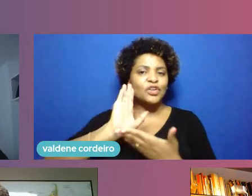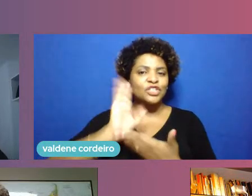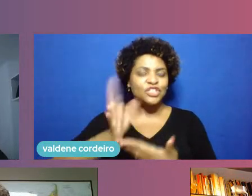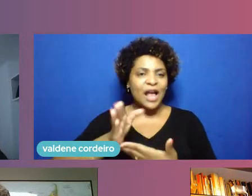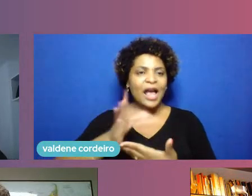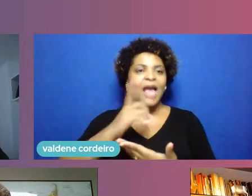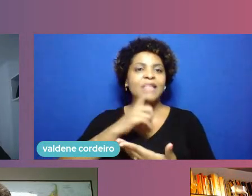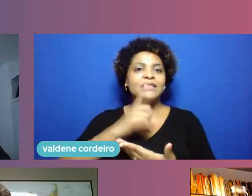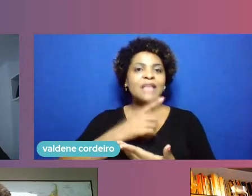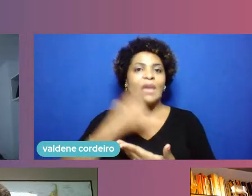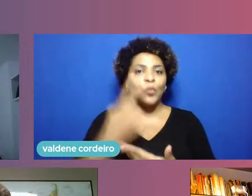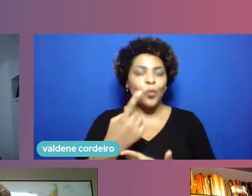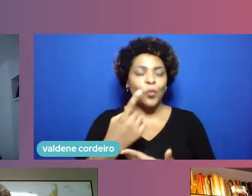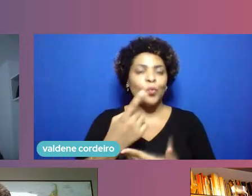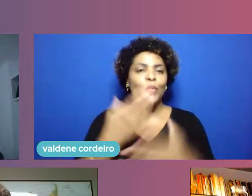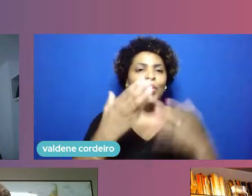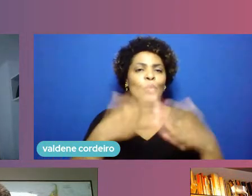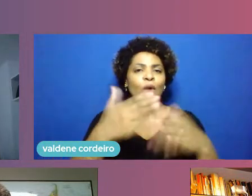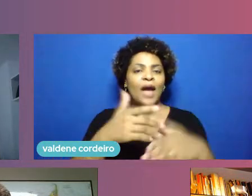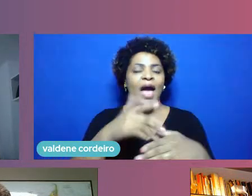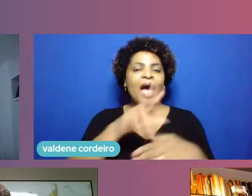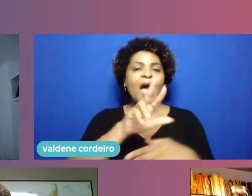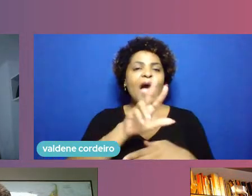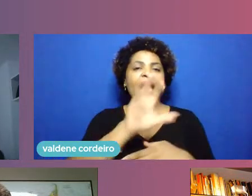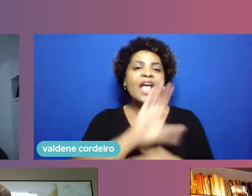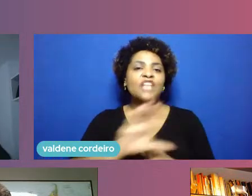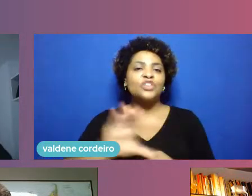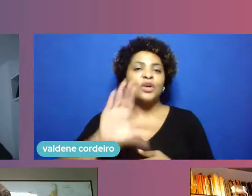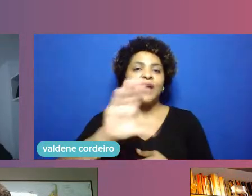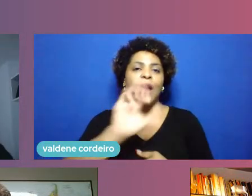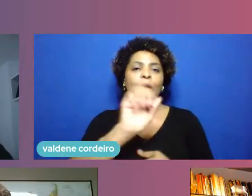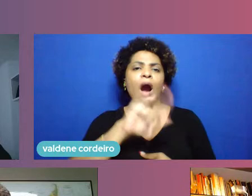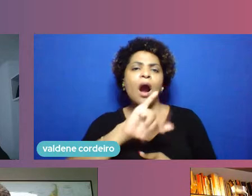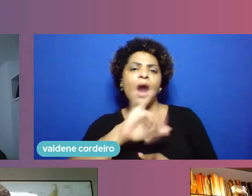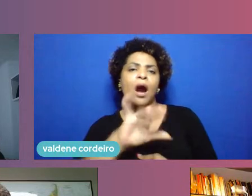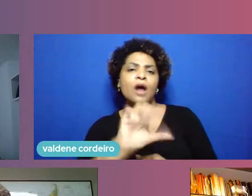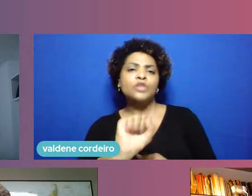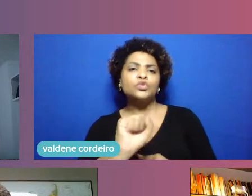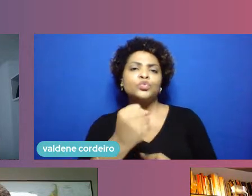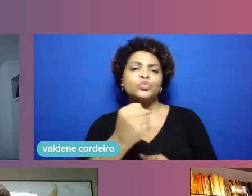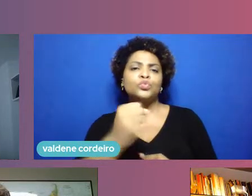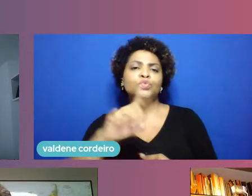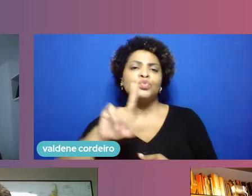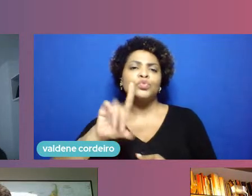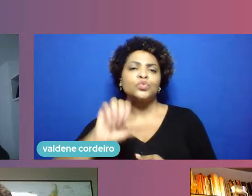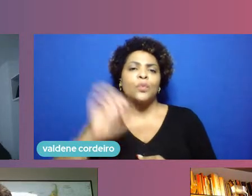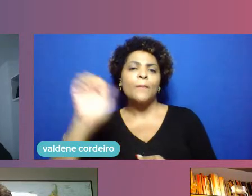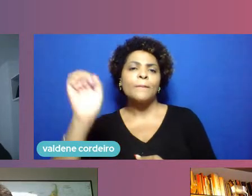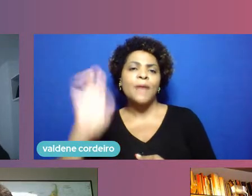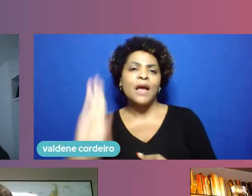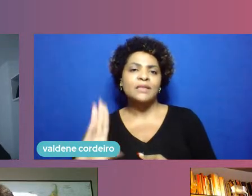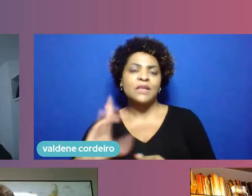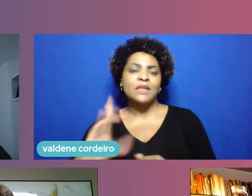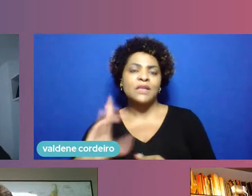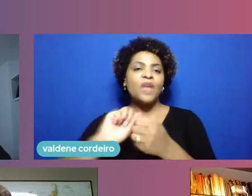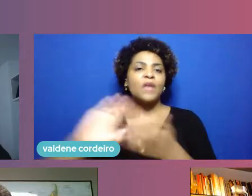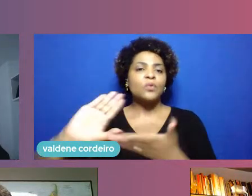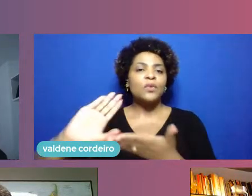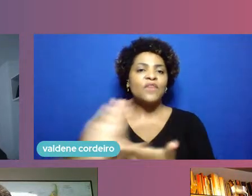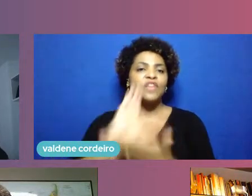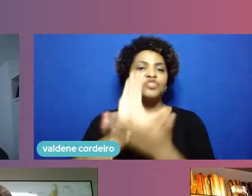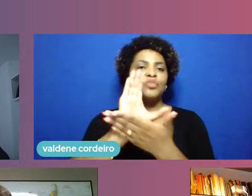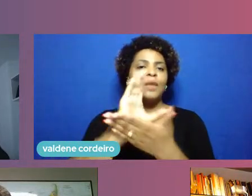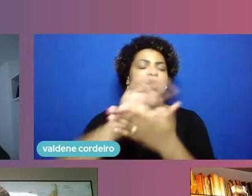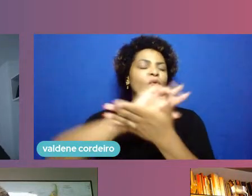Anjos do Brasil que tem investido daqui para cima em várias startups